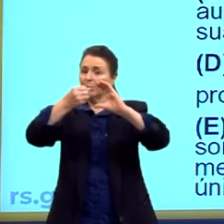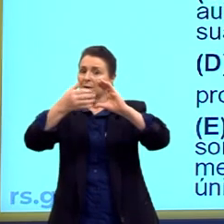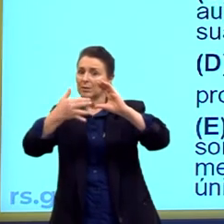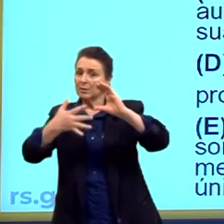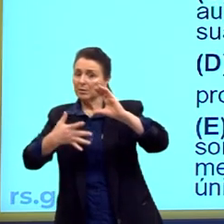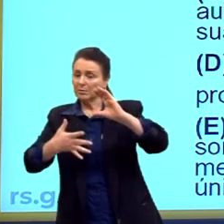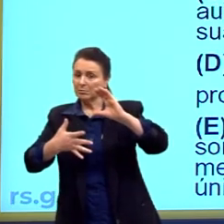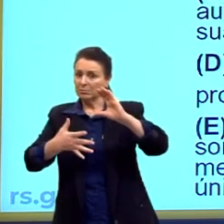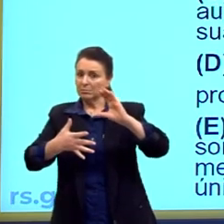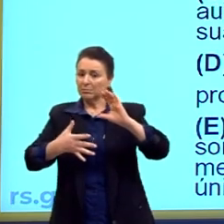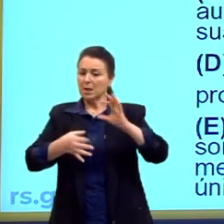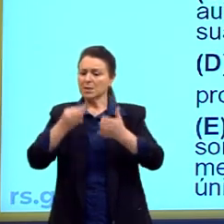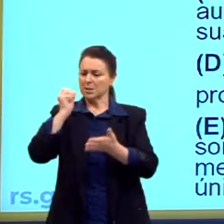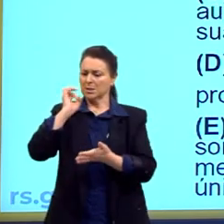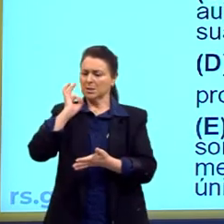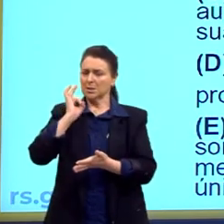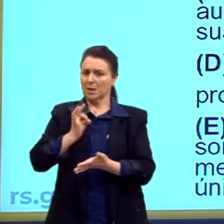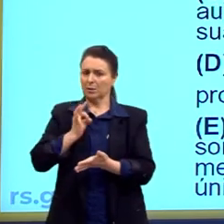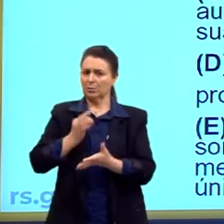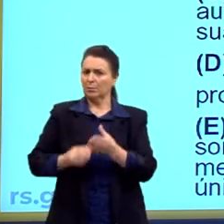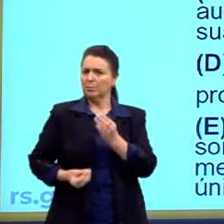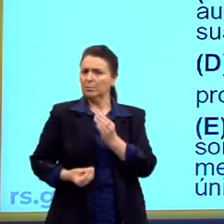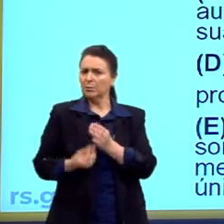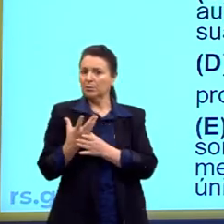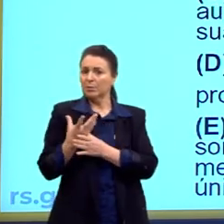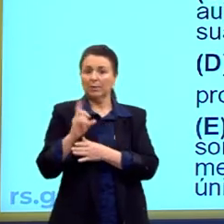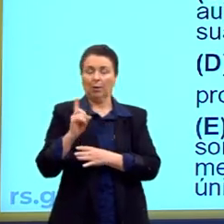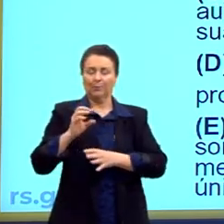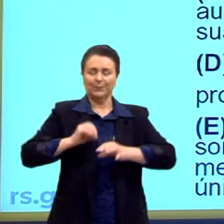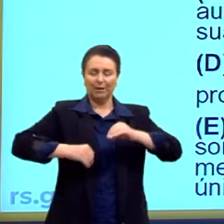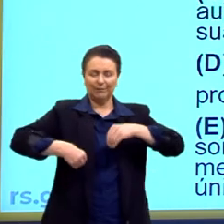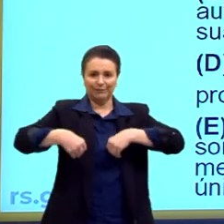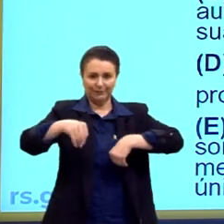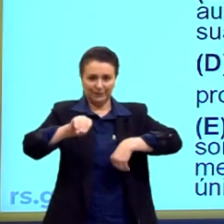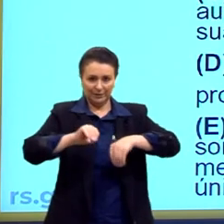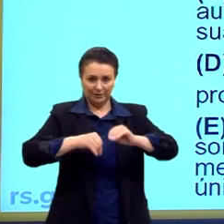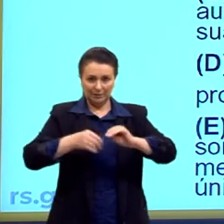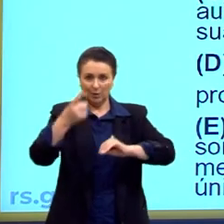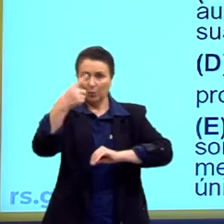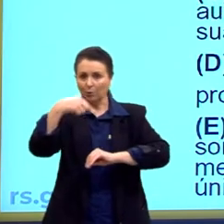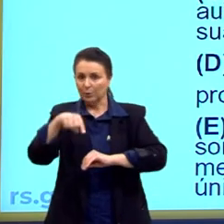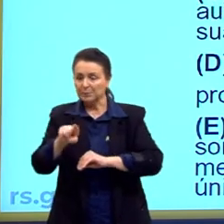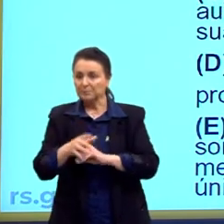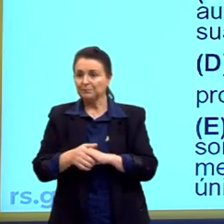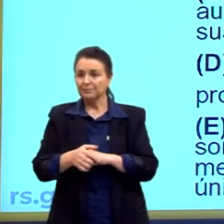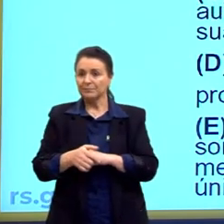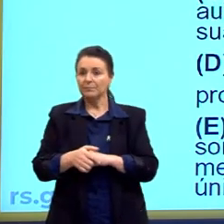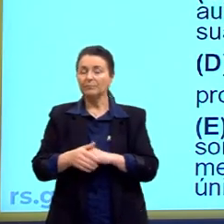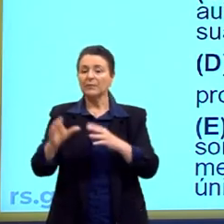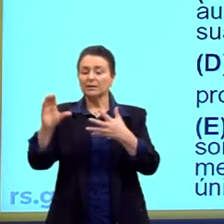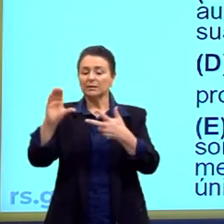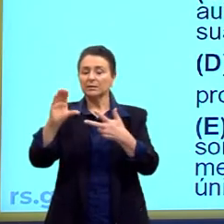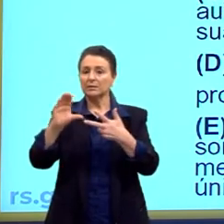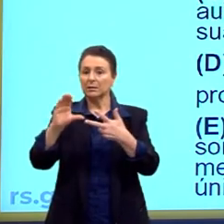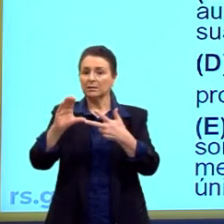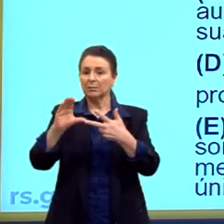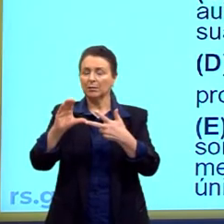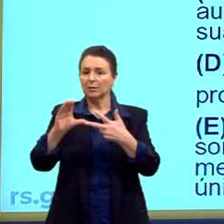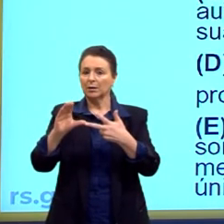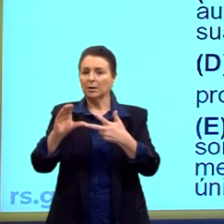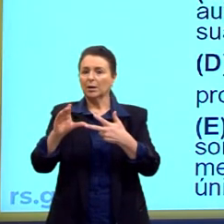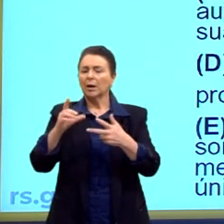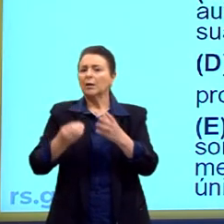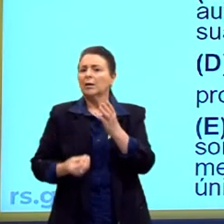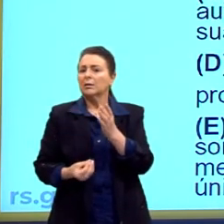pela rigidez na produção, não, nós vimos que é flexível, não é? Vamos às outras alternativas, a C, por ter sua